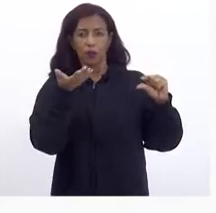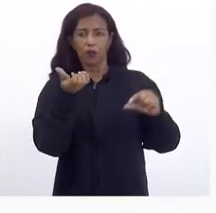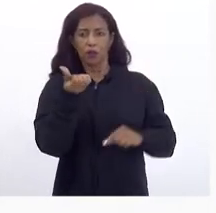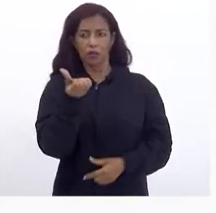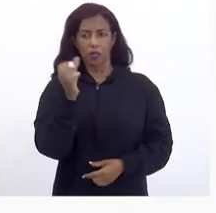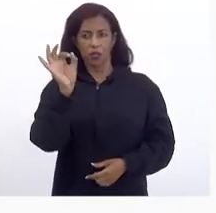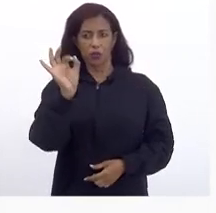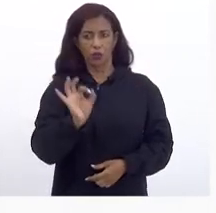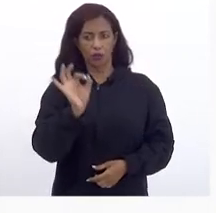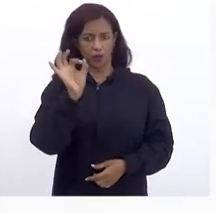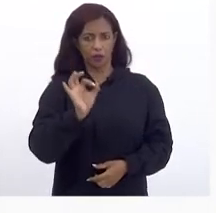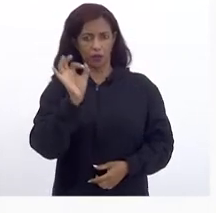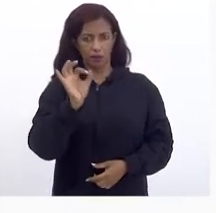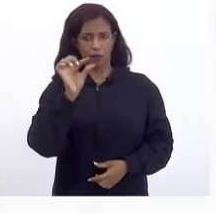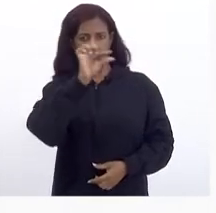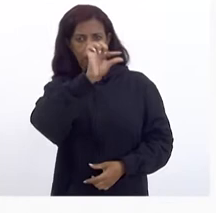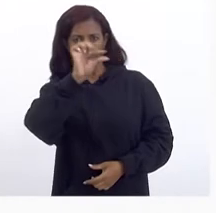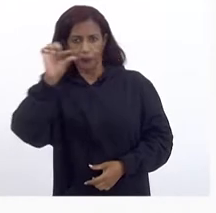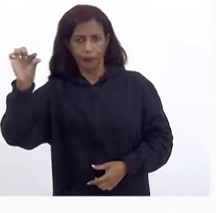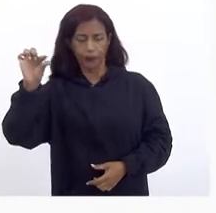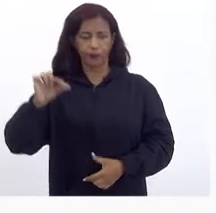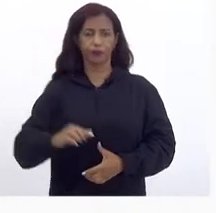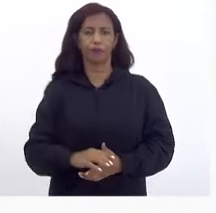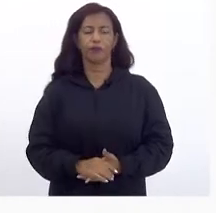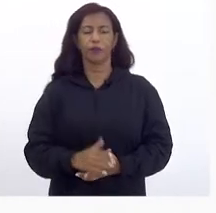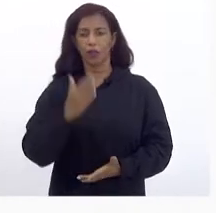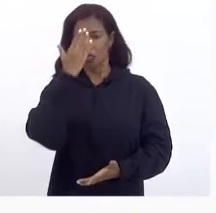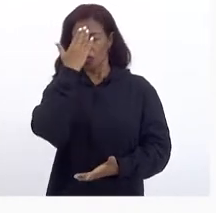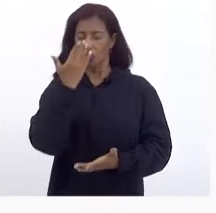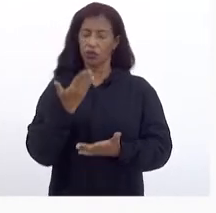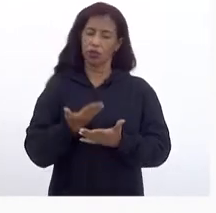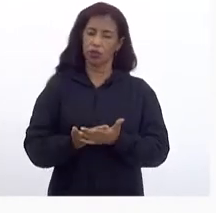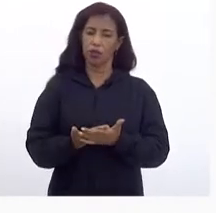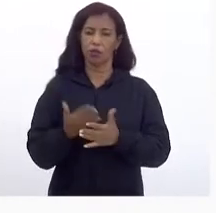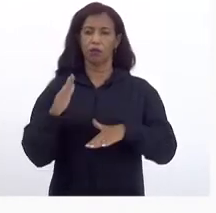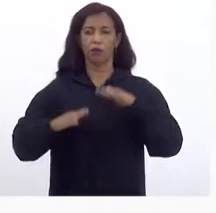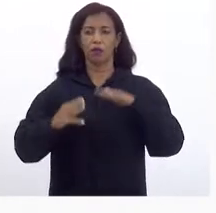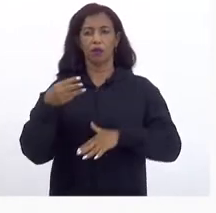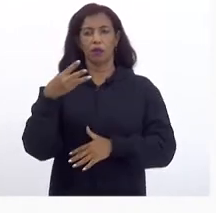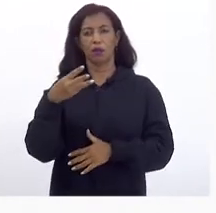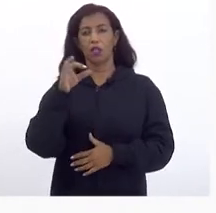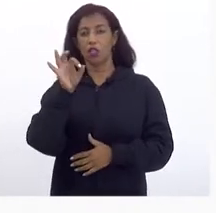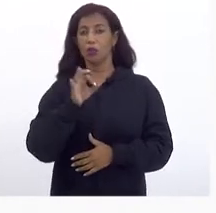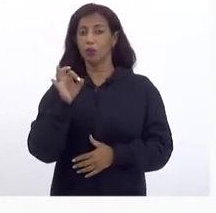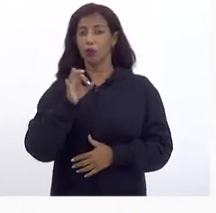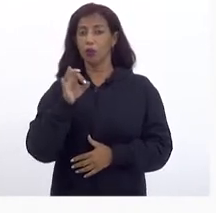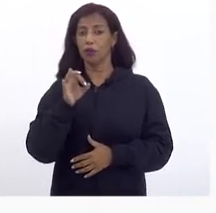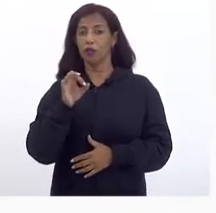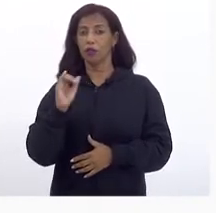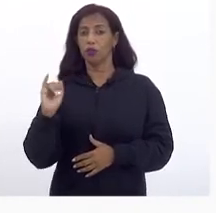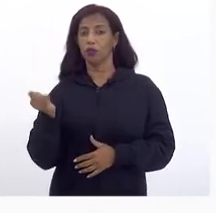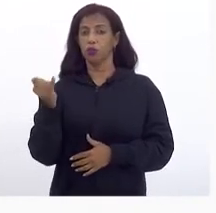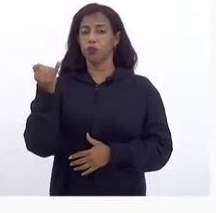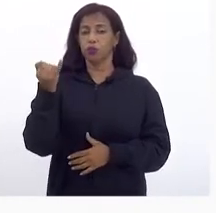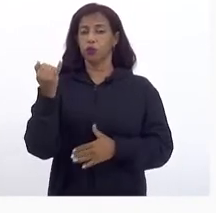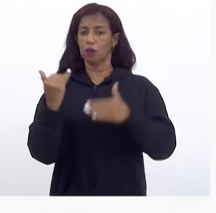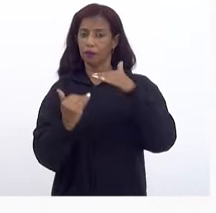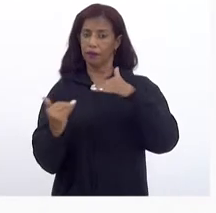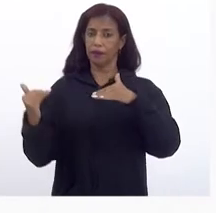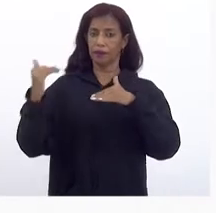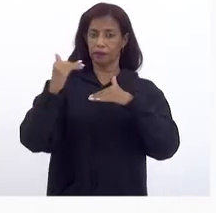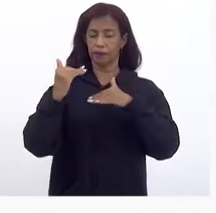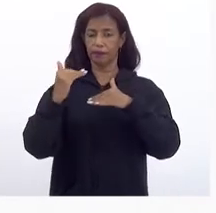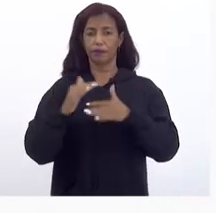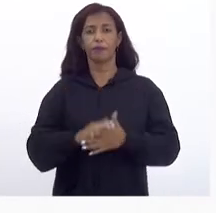% E a gente Acredita Com 3% De inflação A gente Deve ter 3%